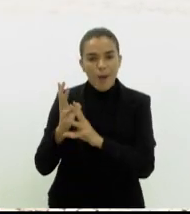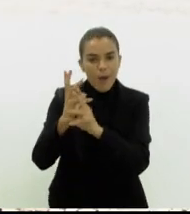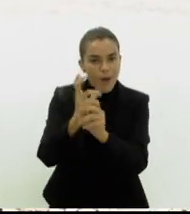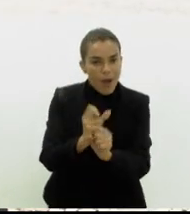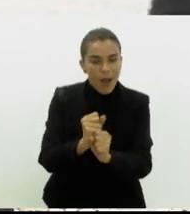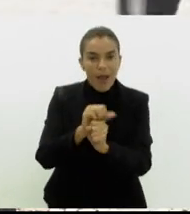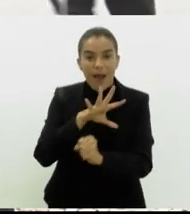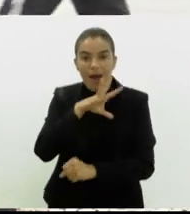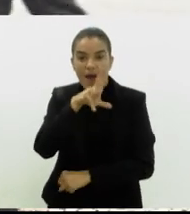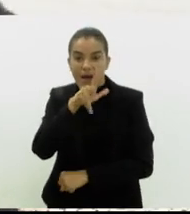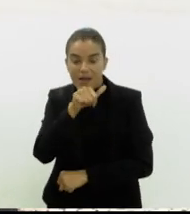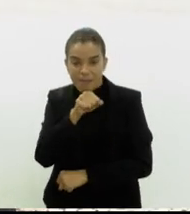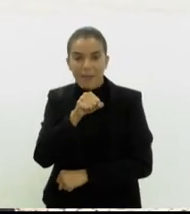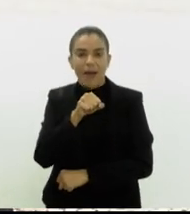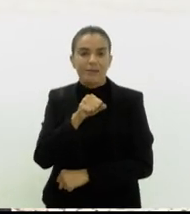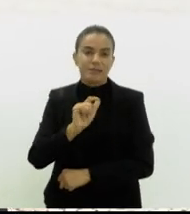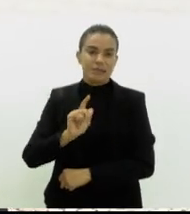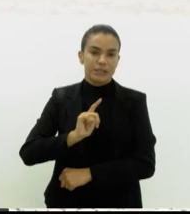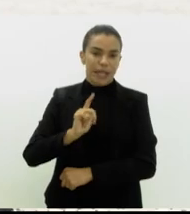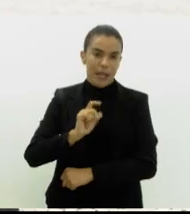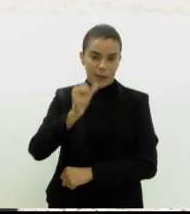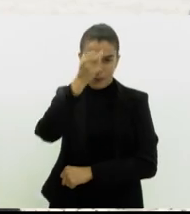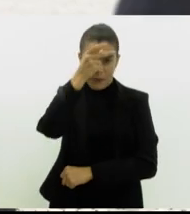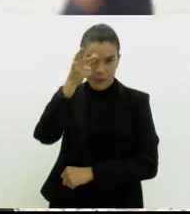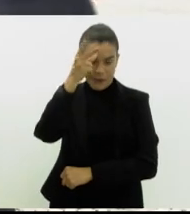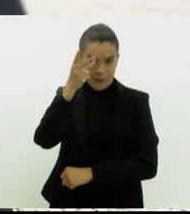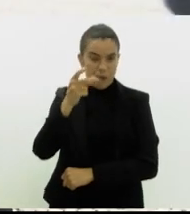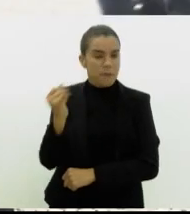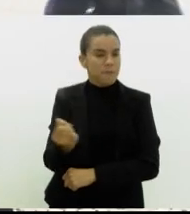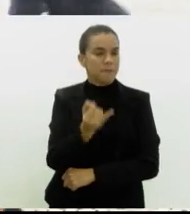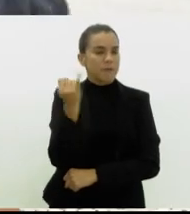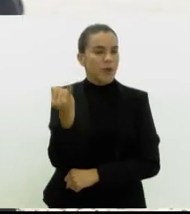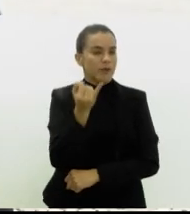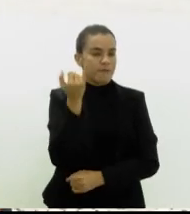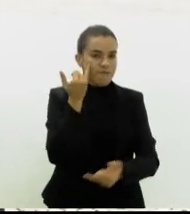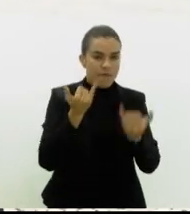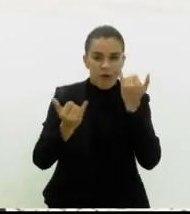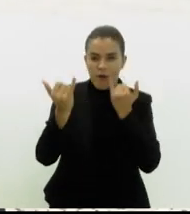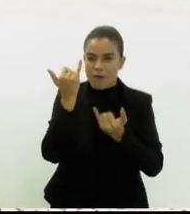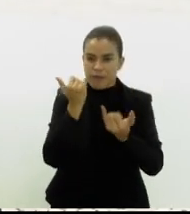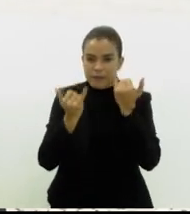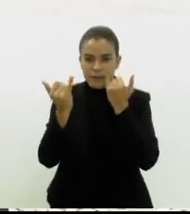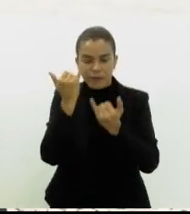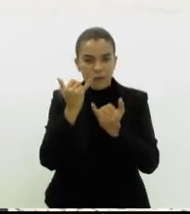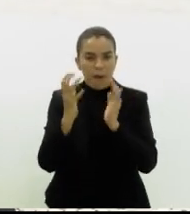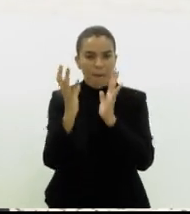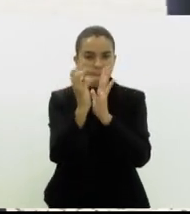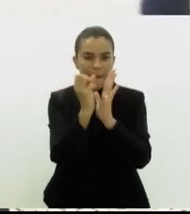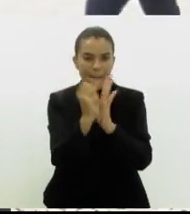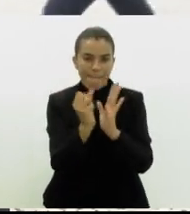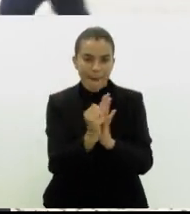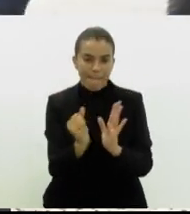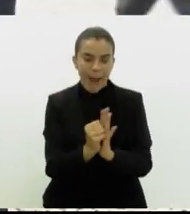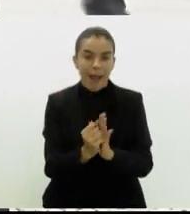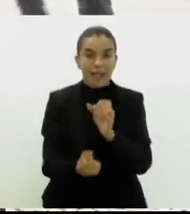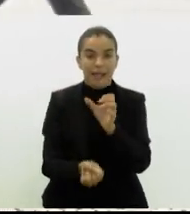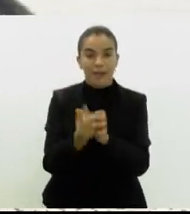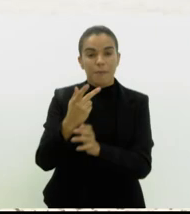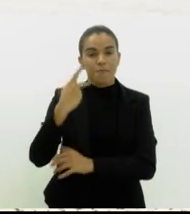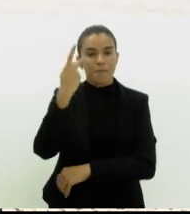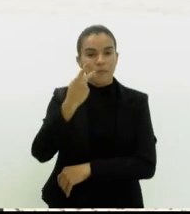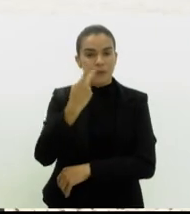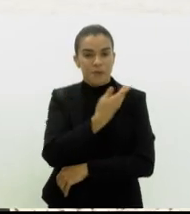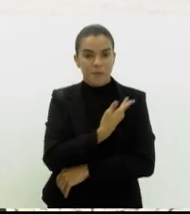dos animais que existem aqui no município. é muito importante para que a gente consiga formular políticas públicas